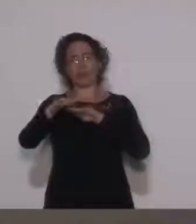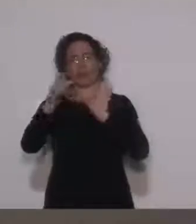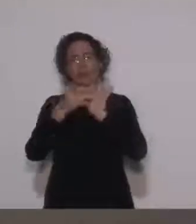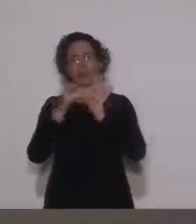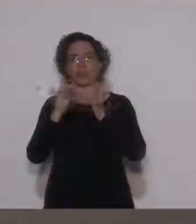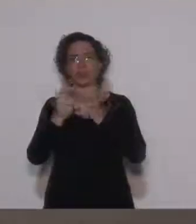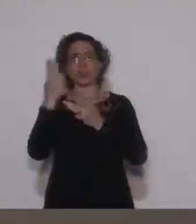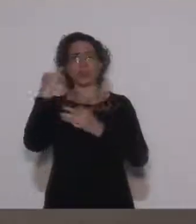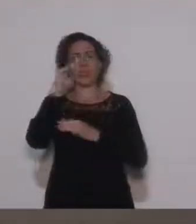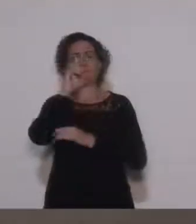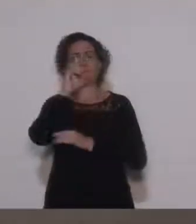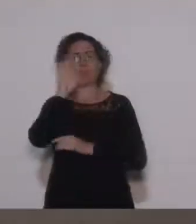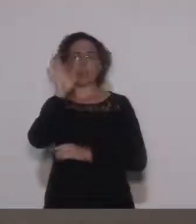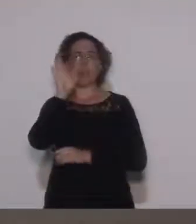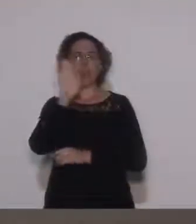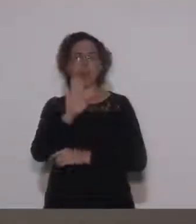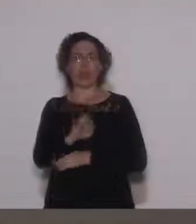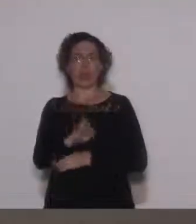no sábado à tarde.